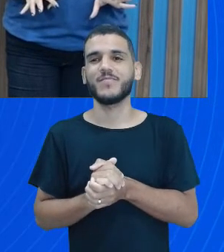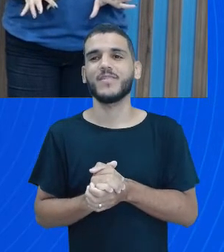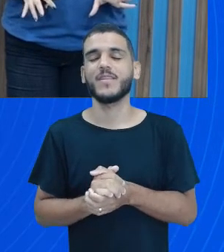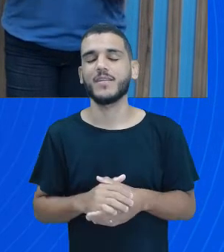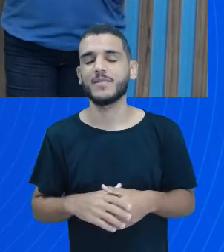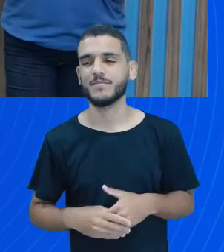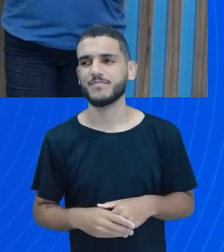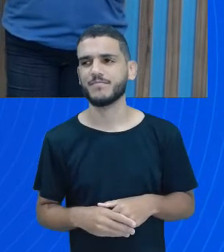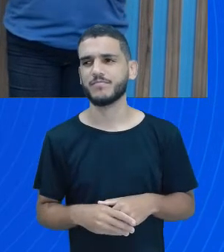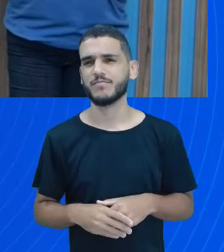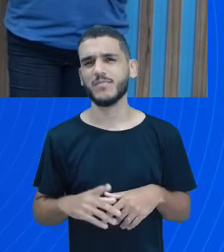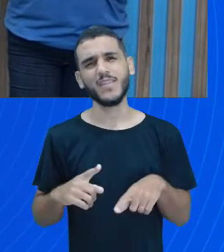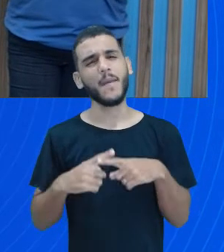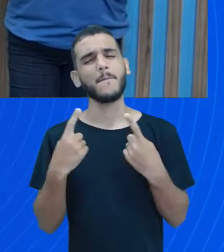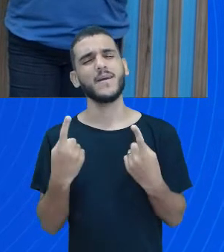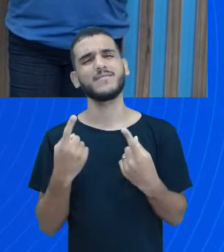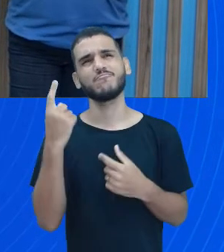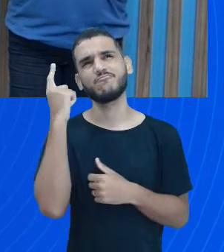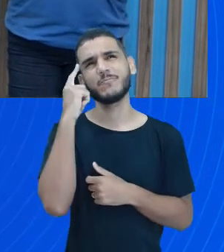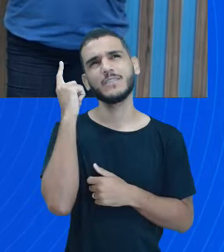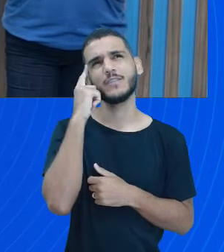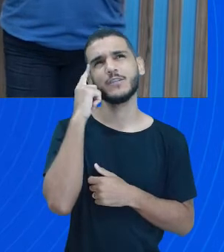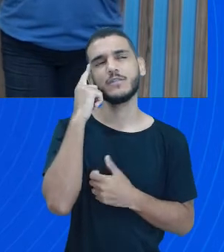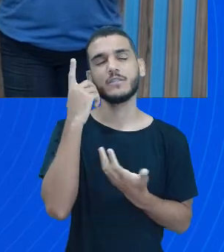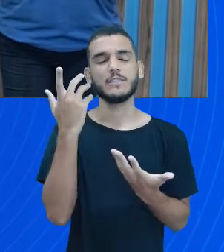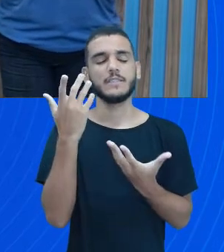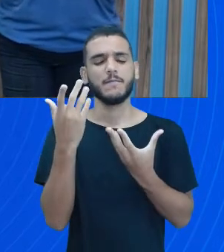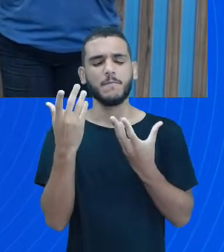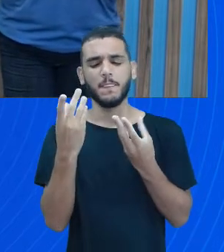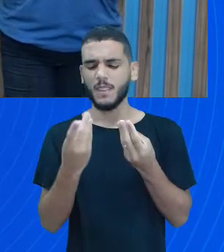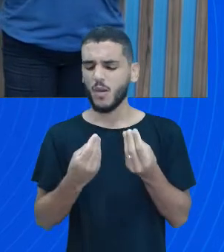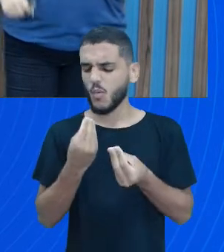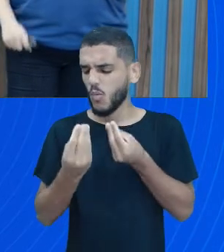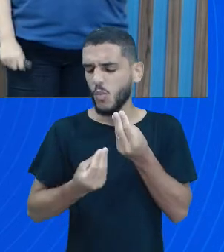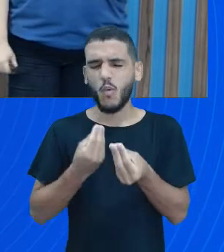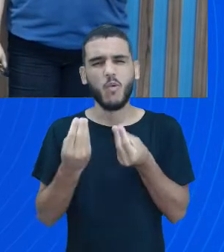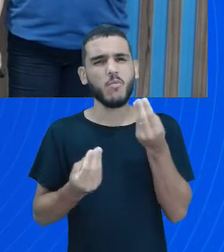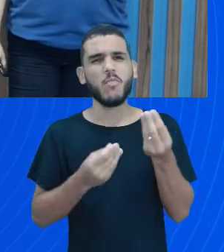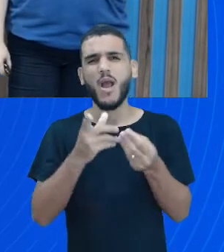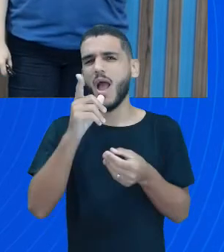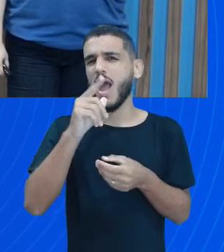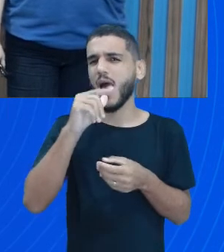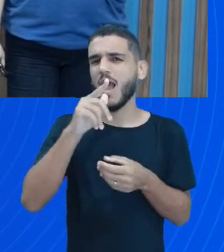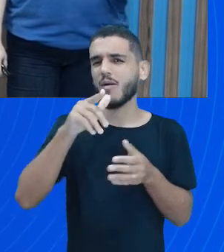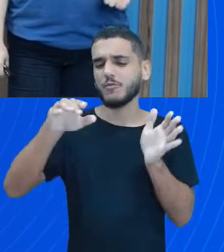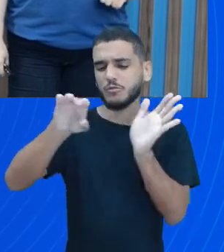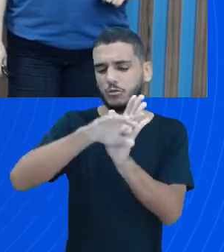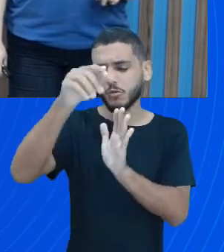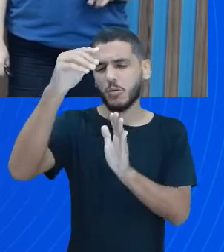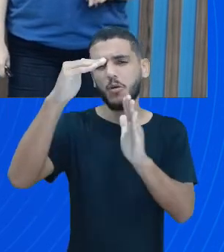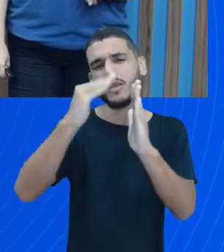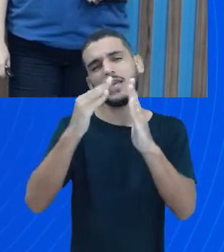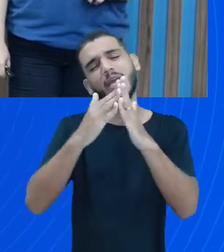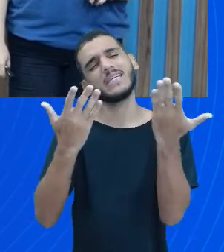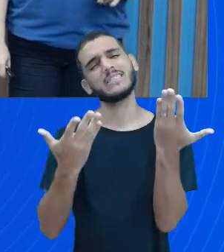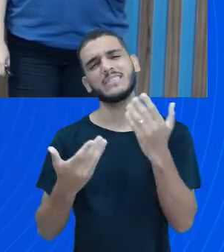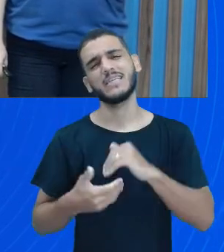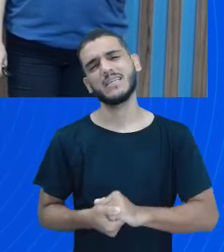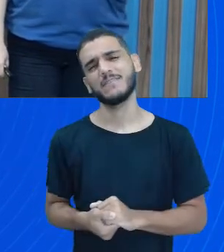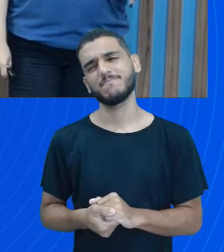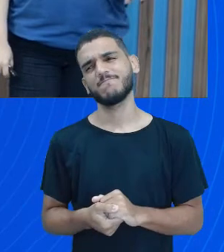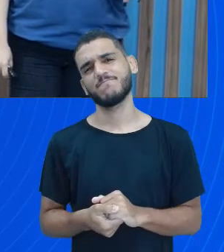bonitinho. Mas será que ele já pensou por onde é que essa água passou, gente, até chegar na casa dele?